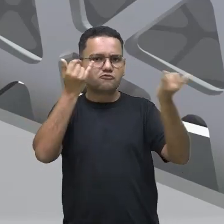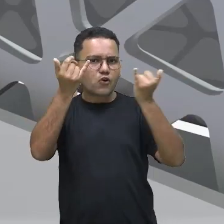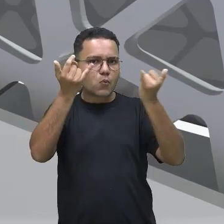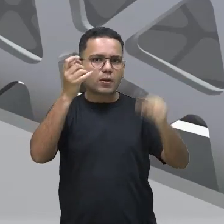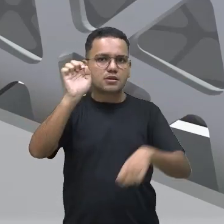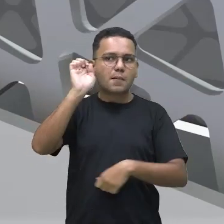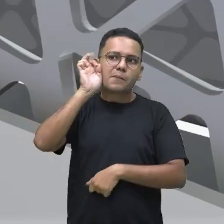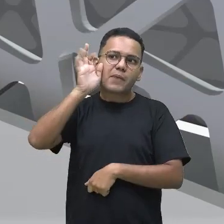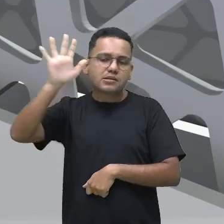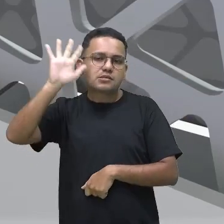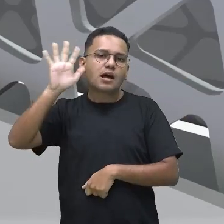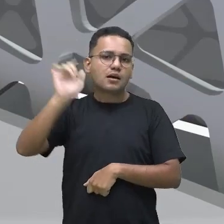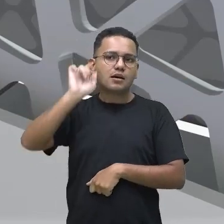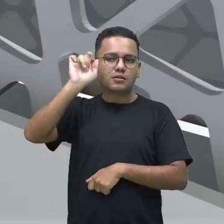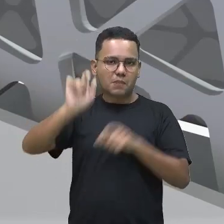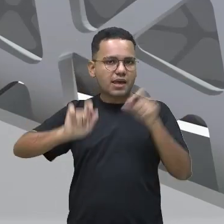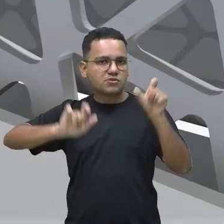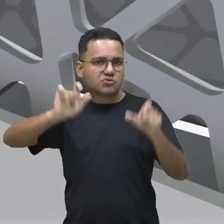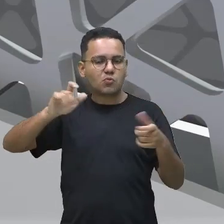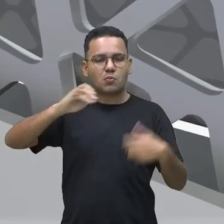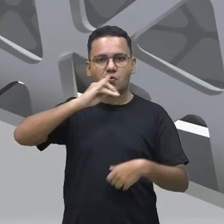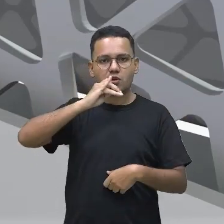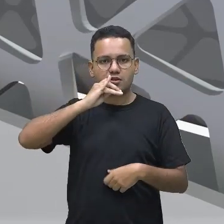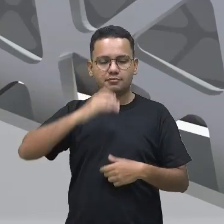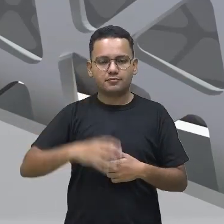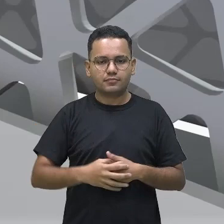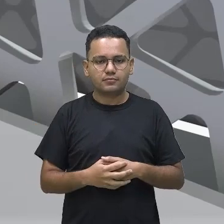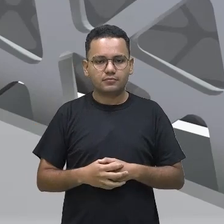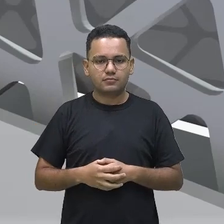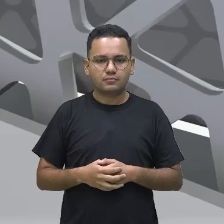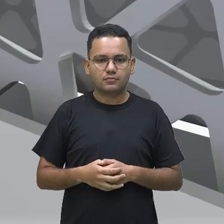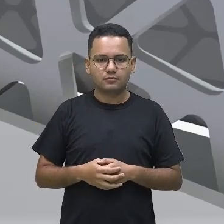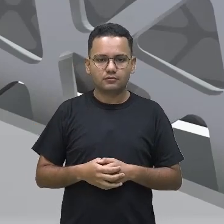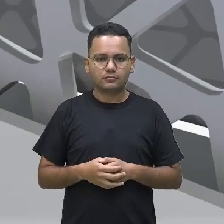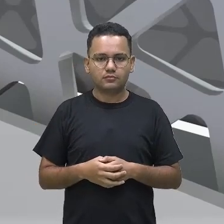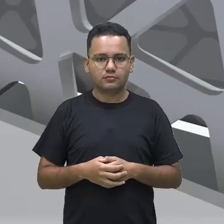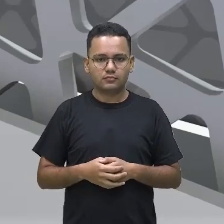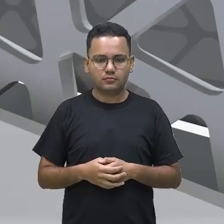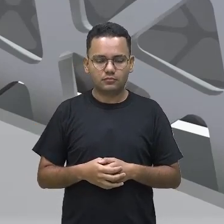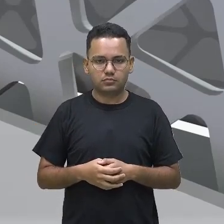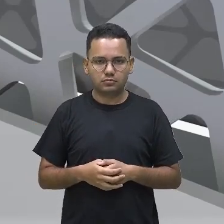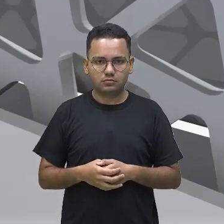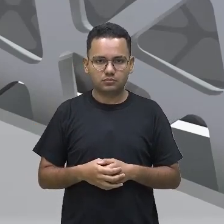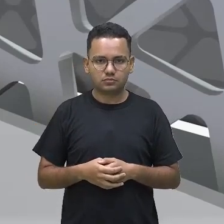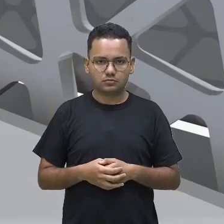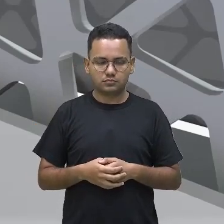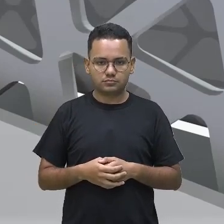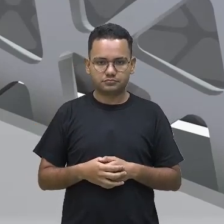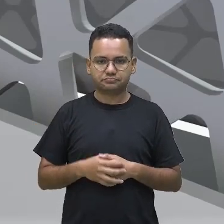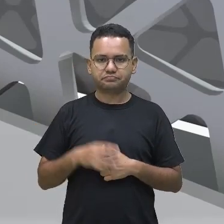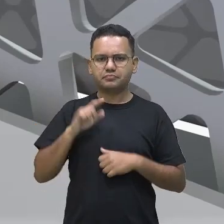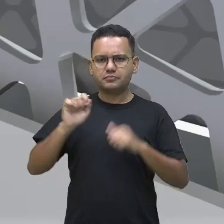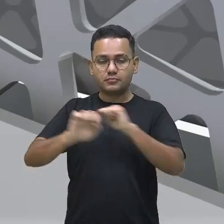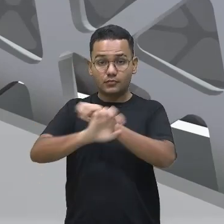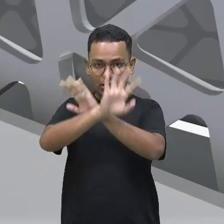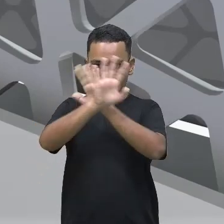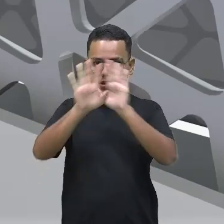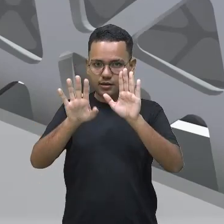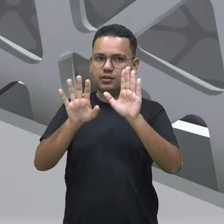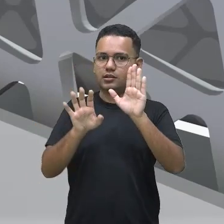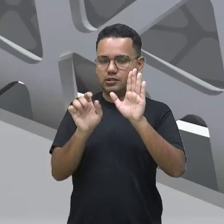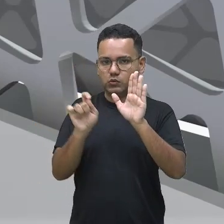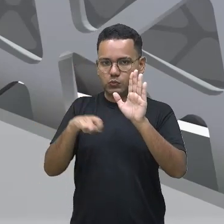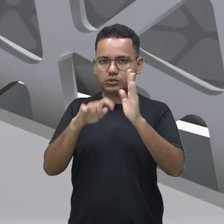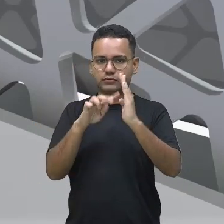formato, e pra que você tenha um entendimento total do que está lendo, você precisa fazer